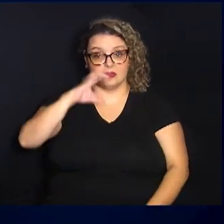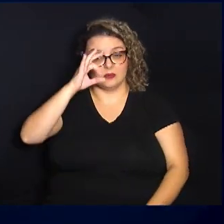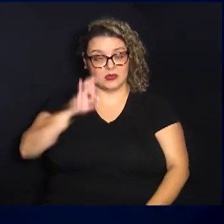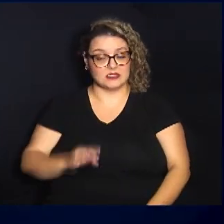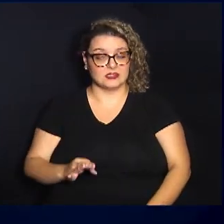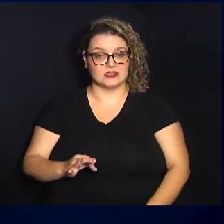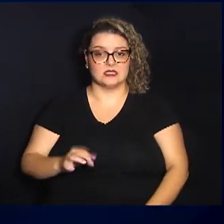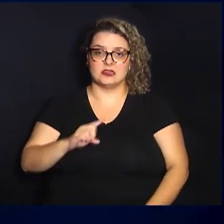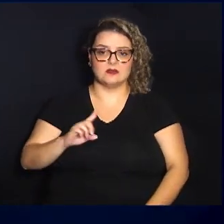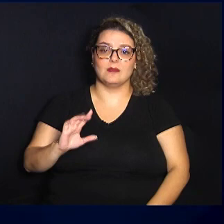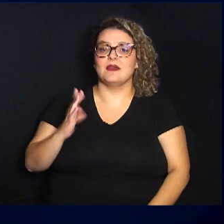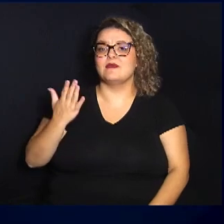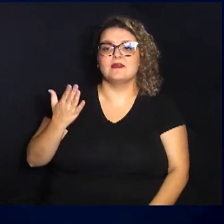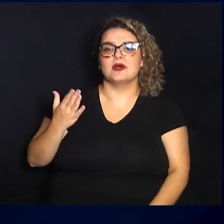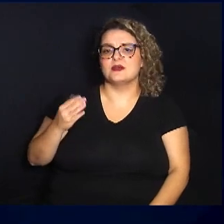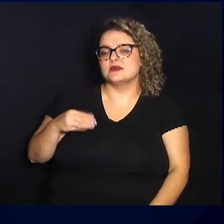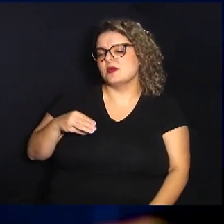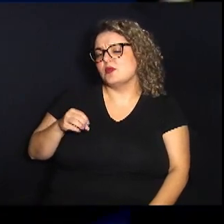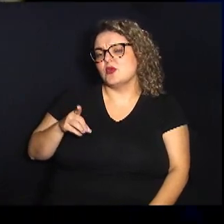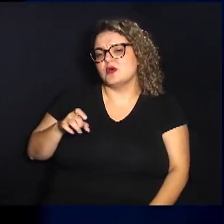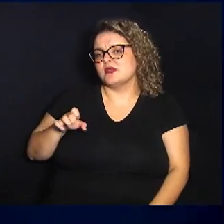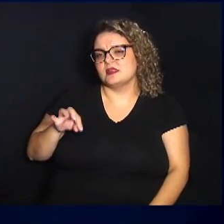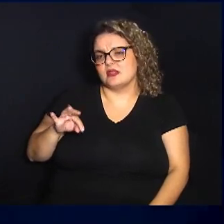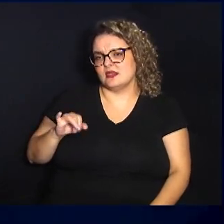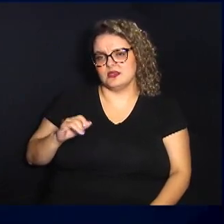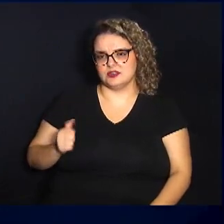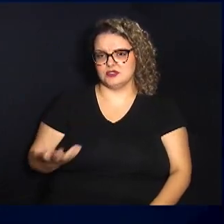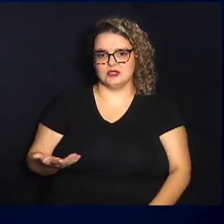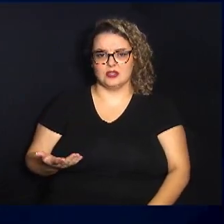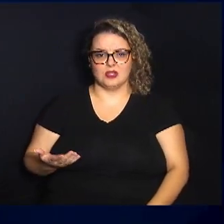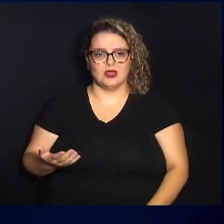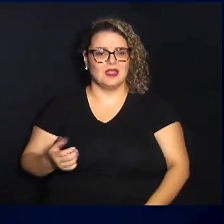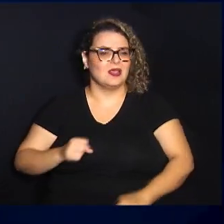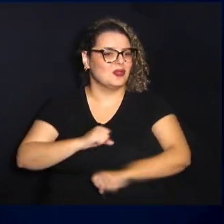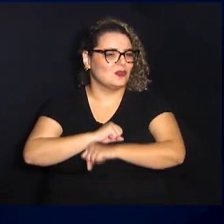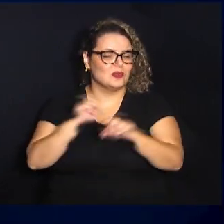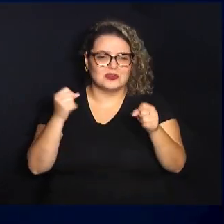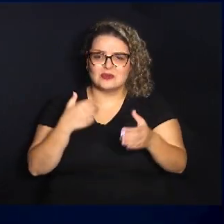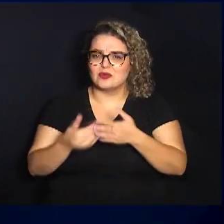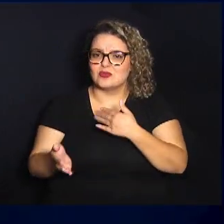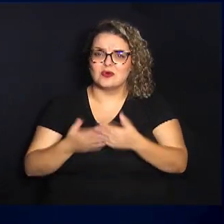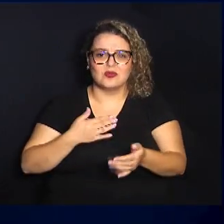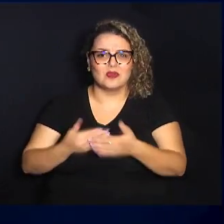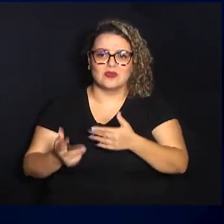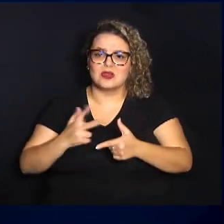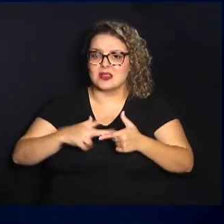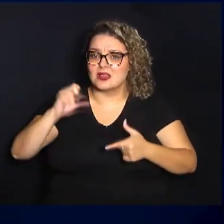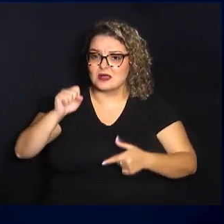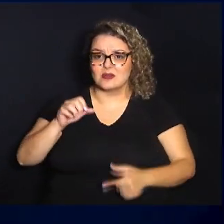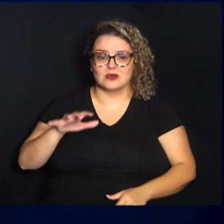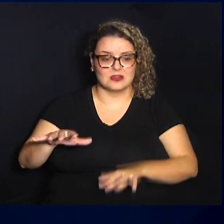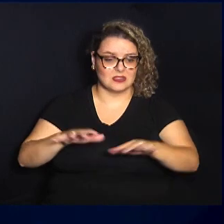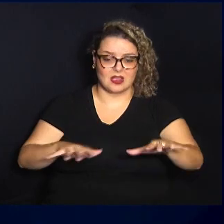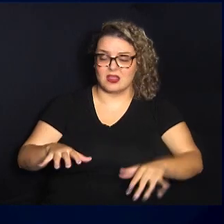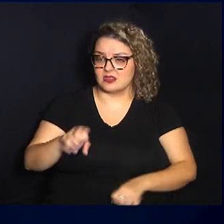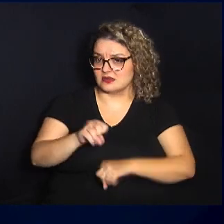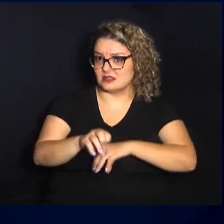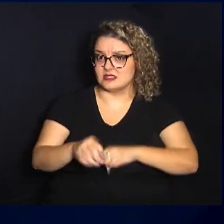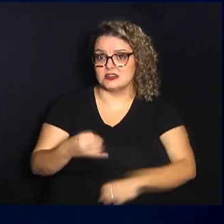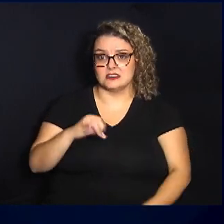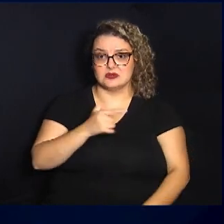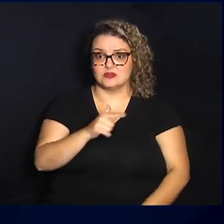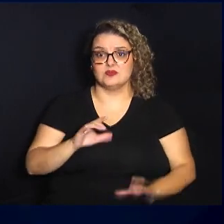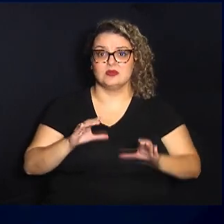que seria impossível qualquer conquista no campo da educação se não tivesse um grupo que estivesse voltado